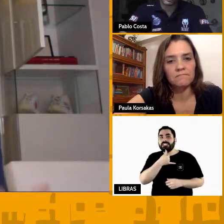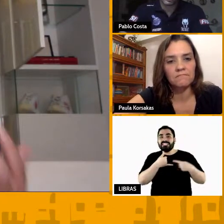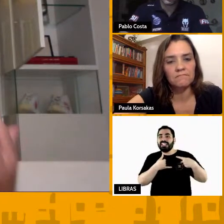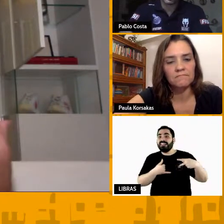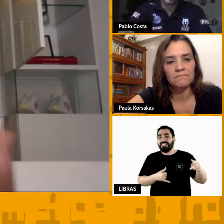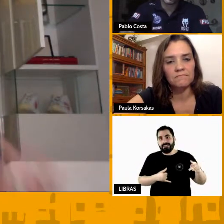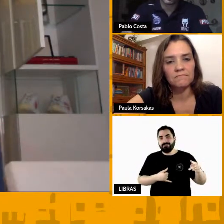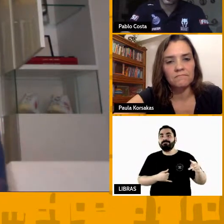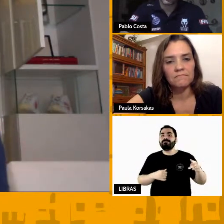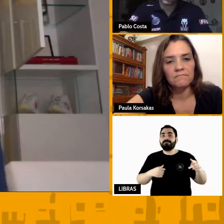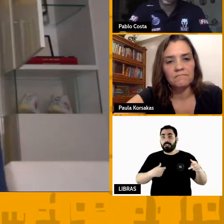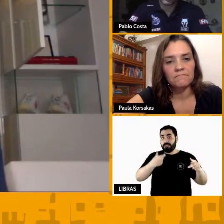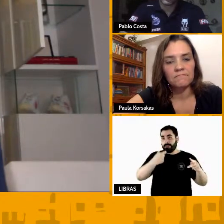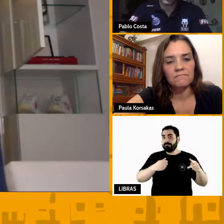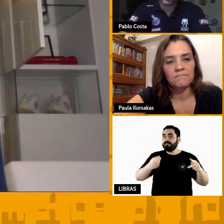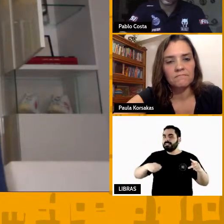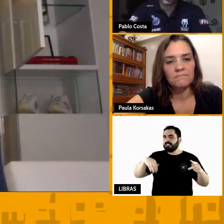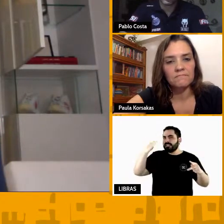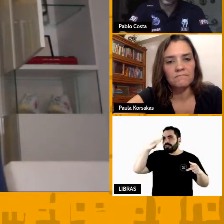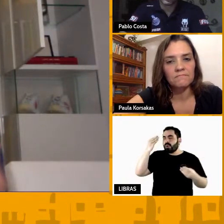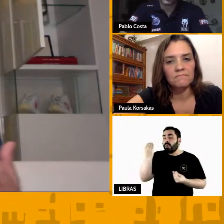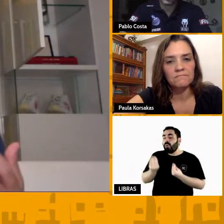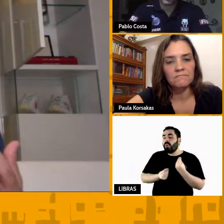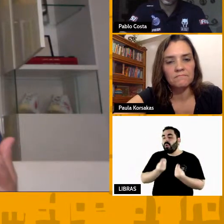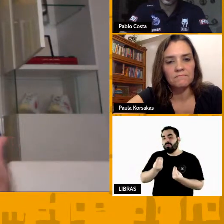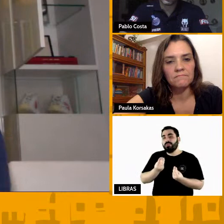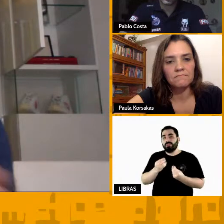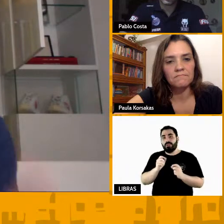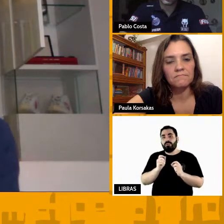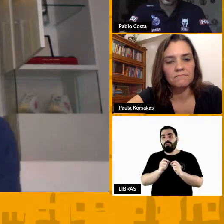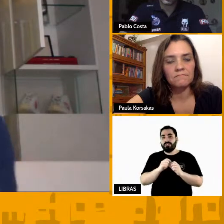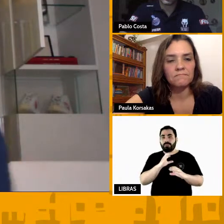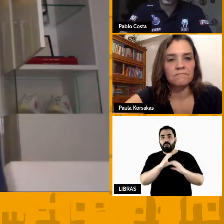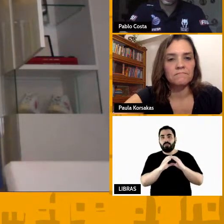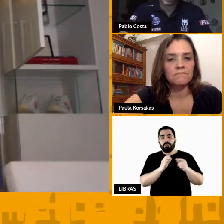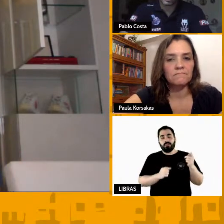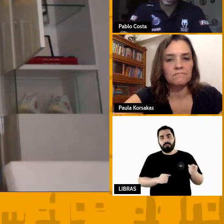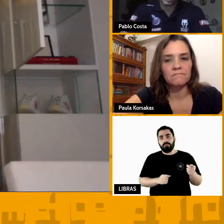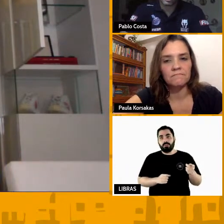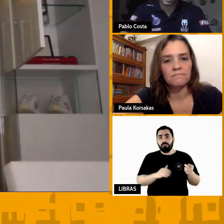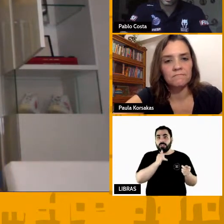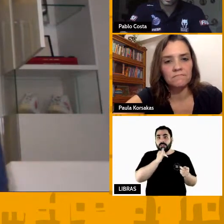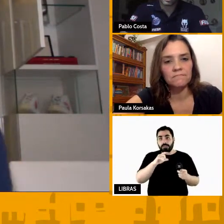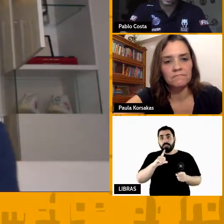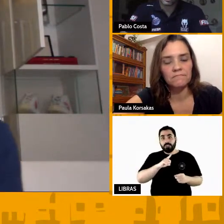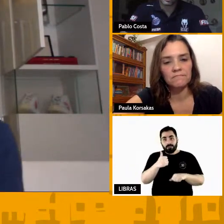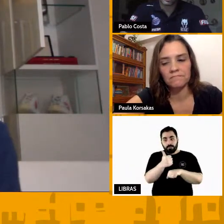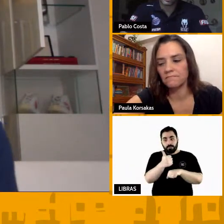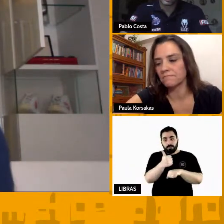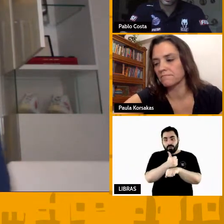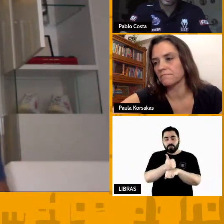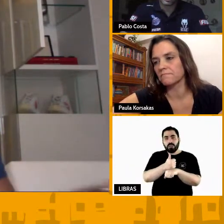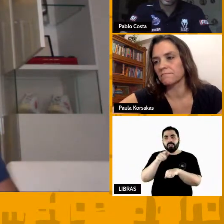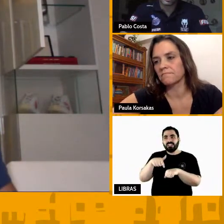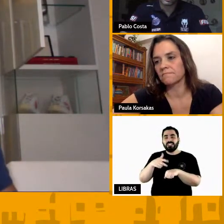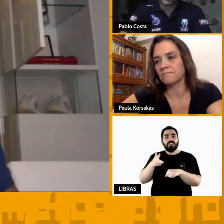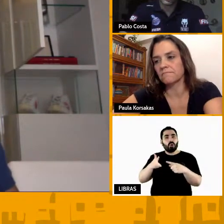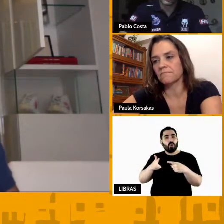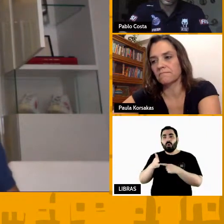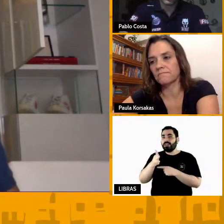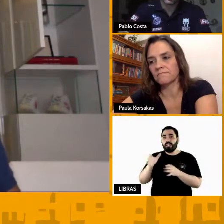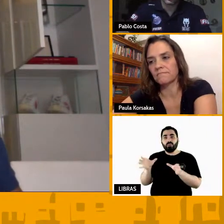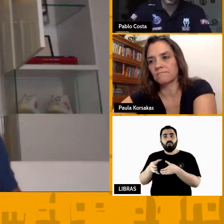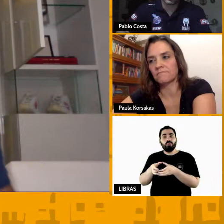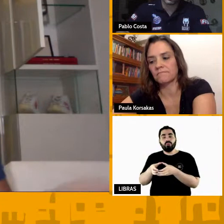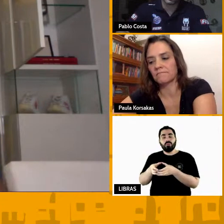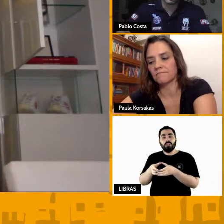jogador que eu já presenciei isso, que foi cortado de uma seleção ou recebe uma dura, você pode tirar ele do